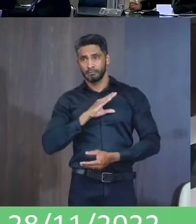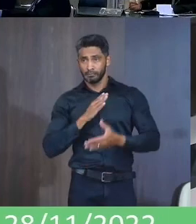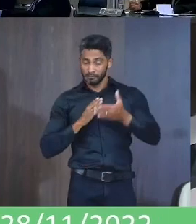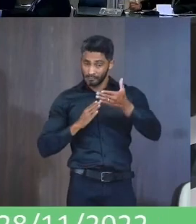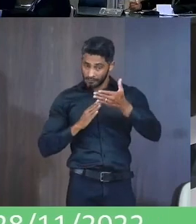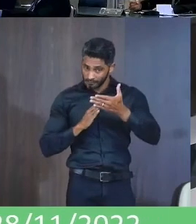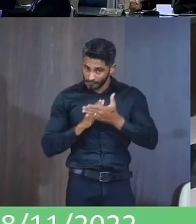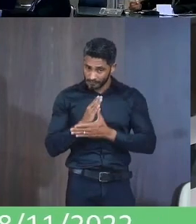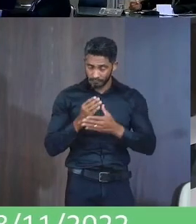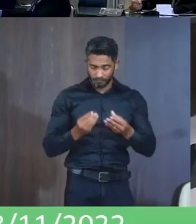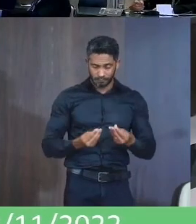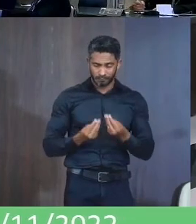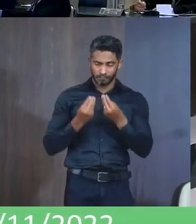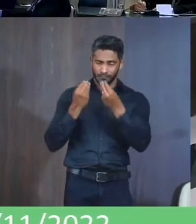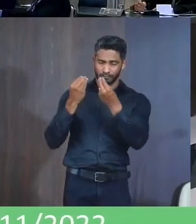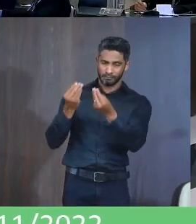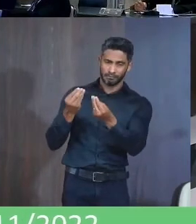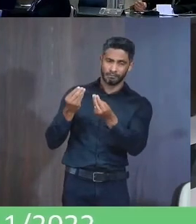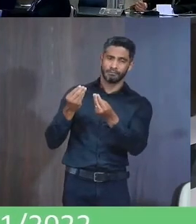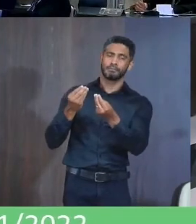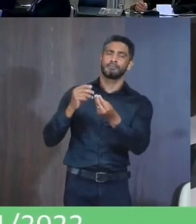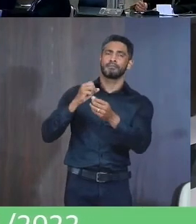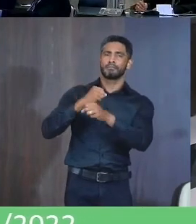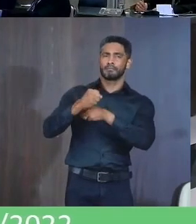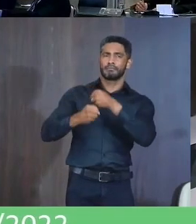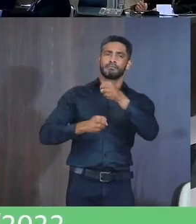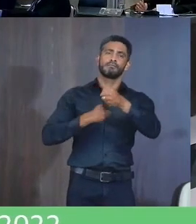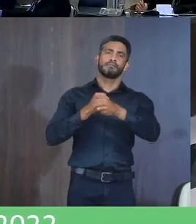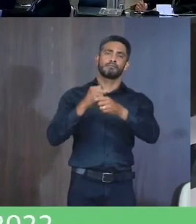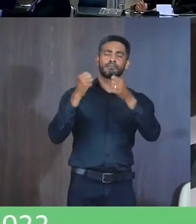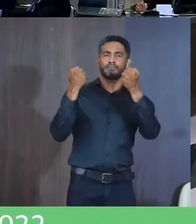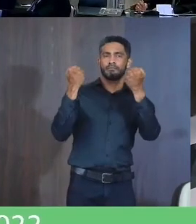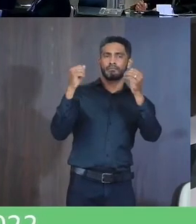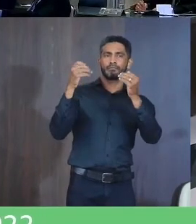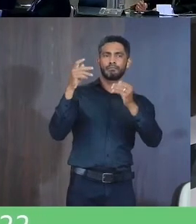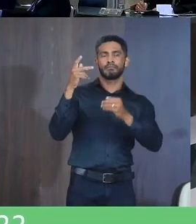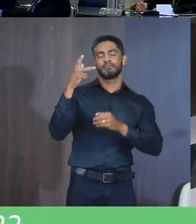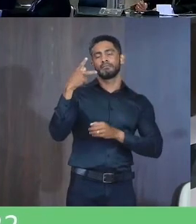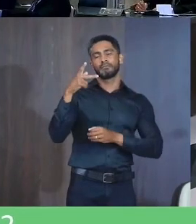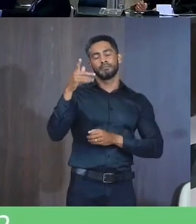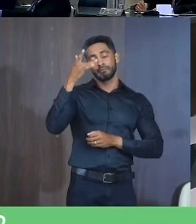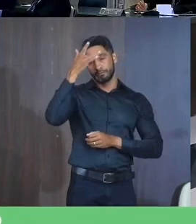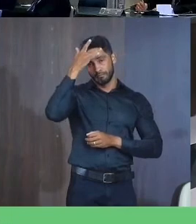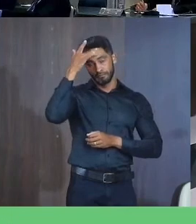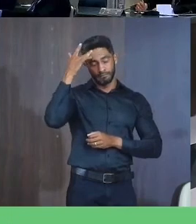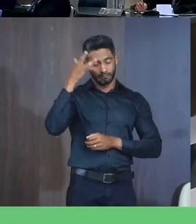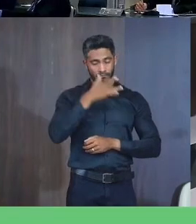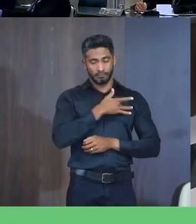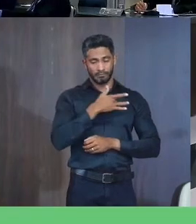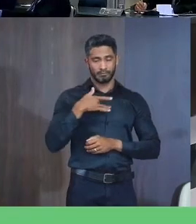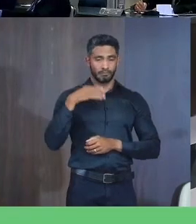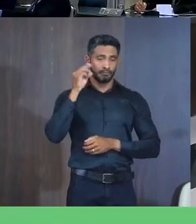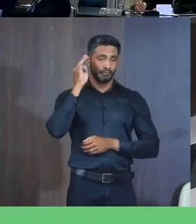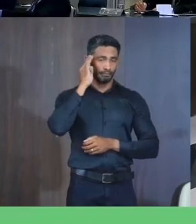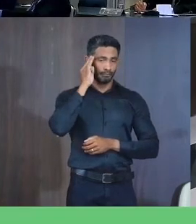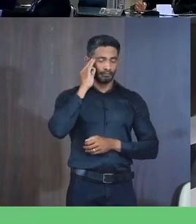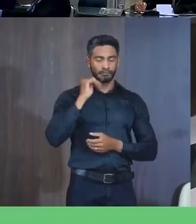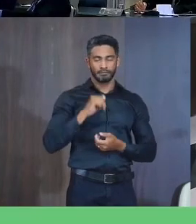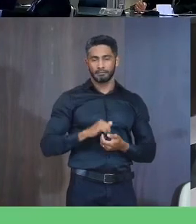A essas boas práticas Aqui no próximo ano Para a gente estar Homenageando aqui Essas boas práticas Na saúde mental Obrigado presidente